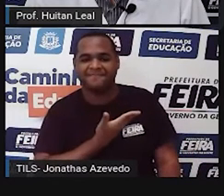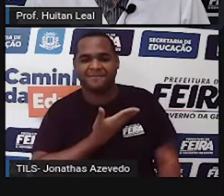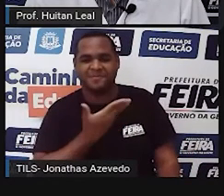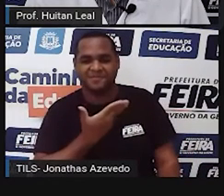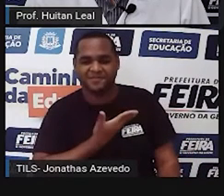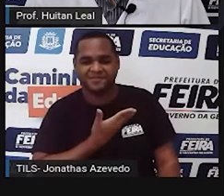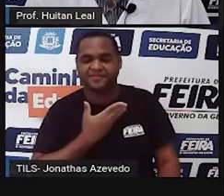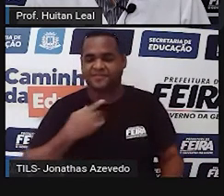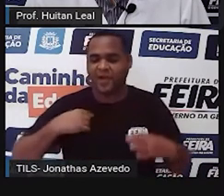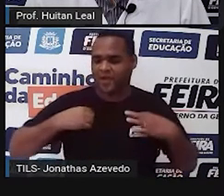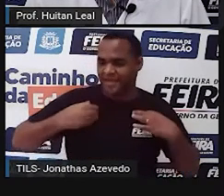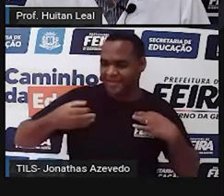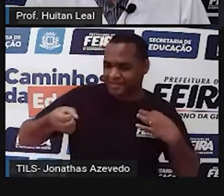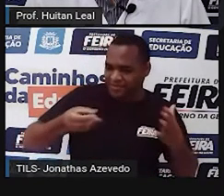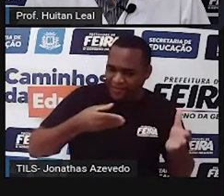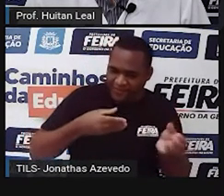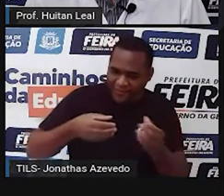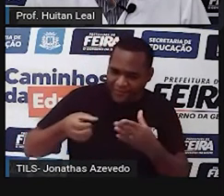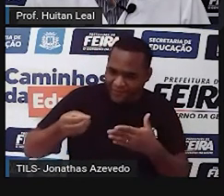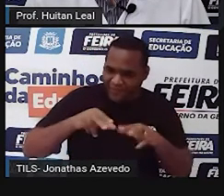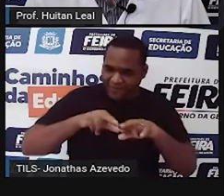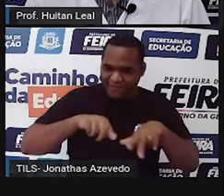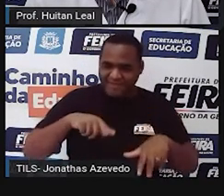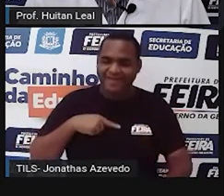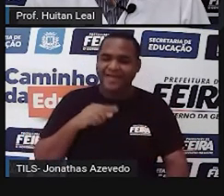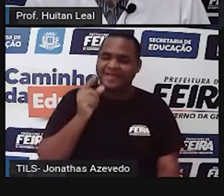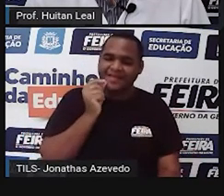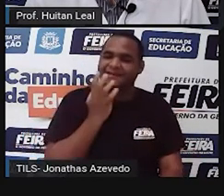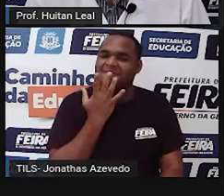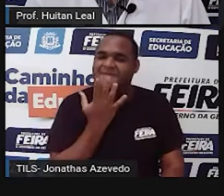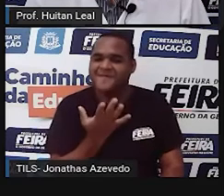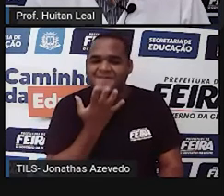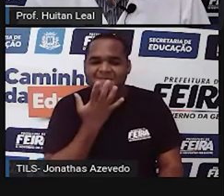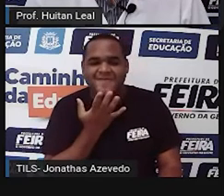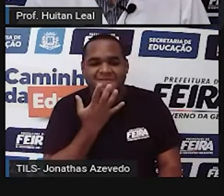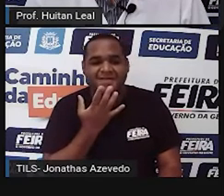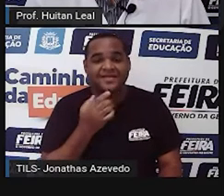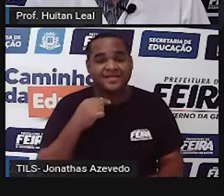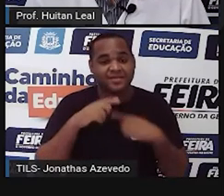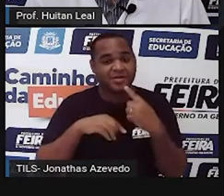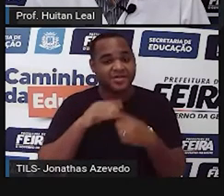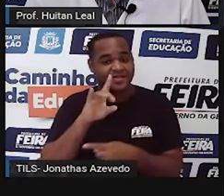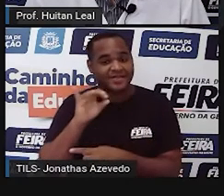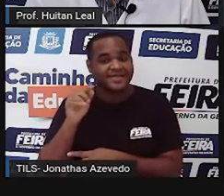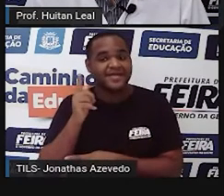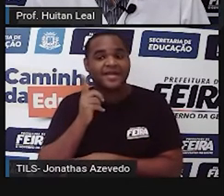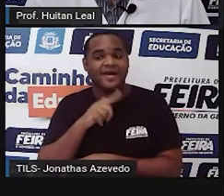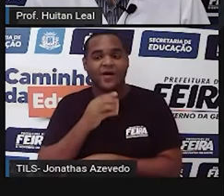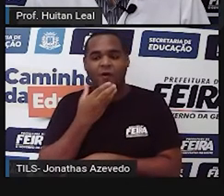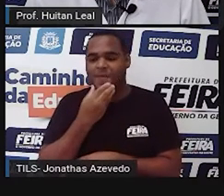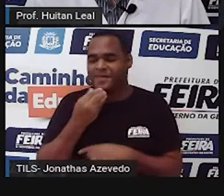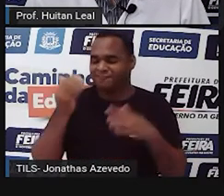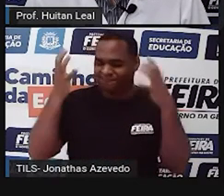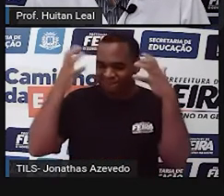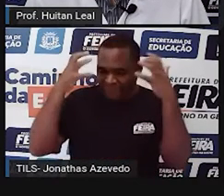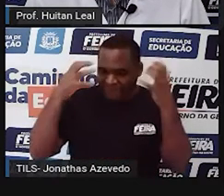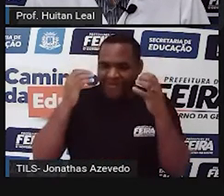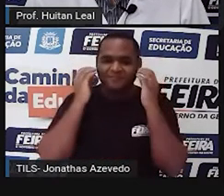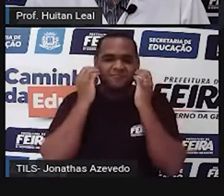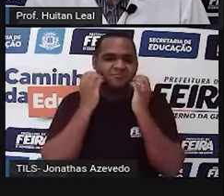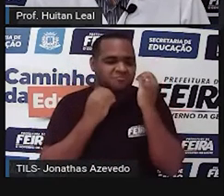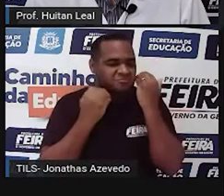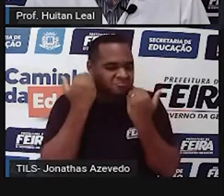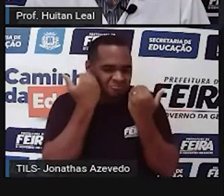Ganhou roupas, ganhou pasta, ganhou lápis de cor. E no dia seguinte, Israel chegou de banho tomado, barba